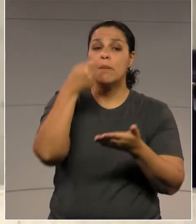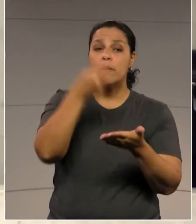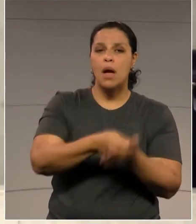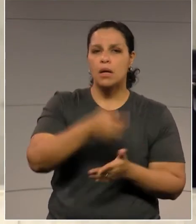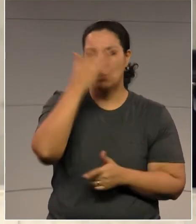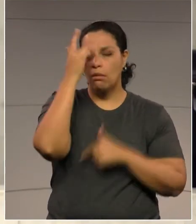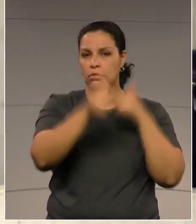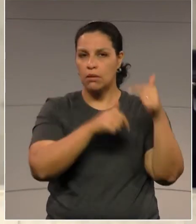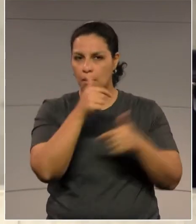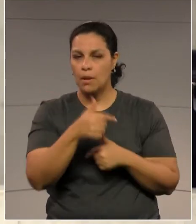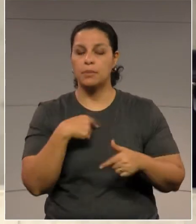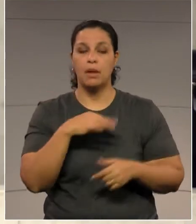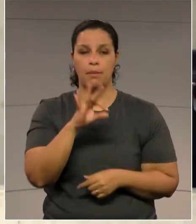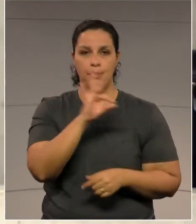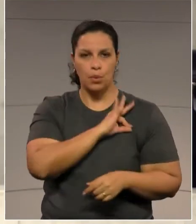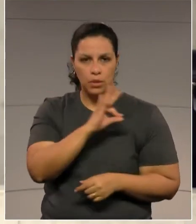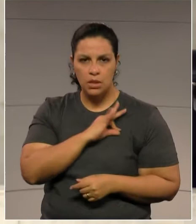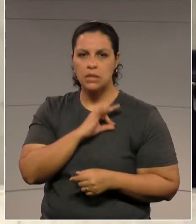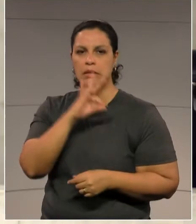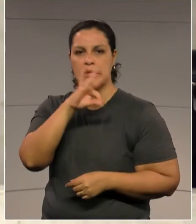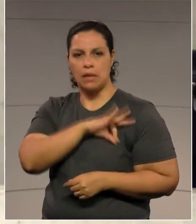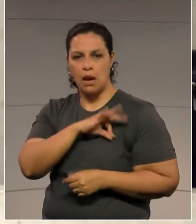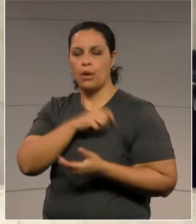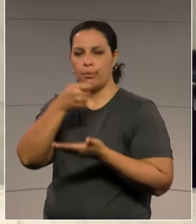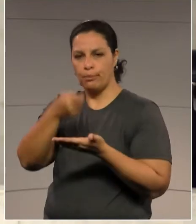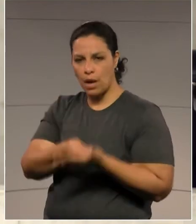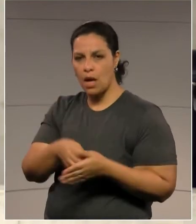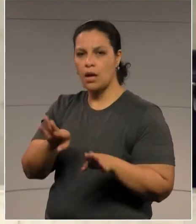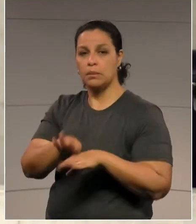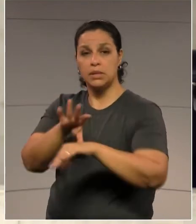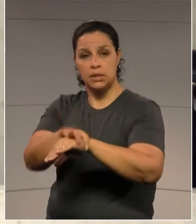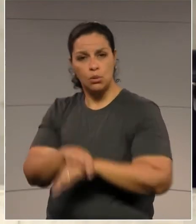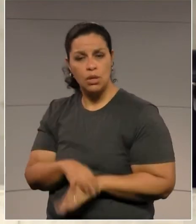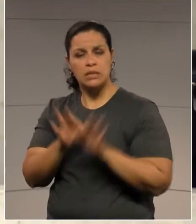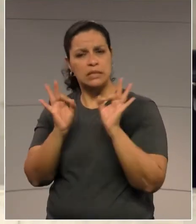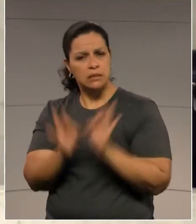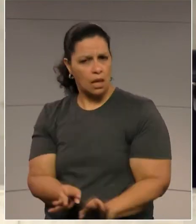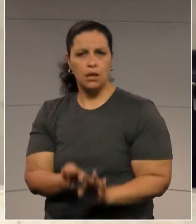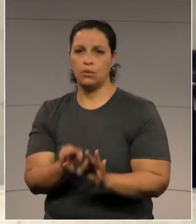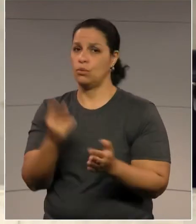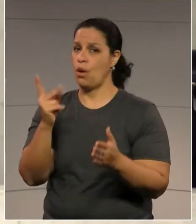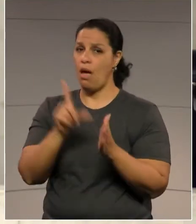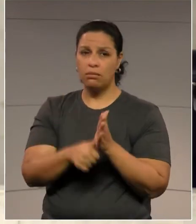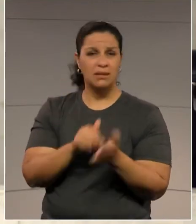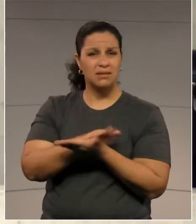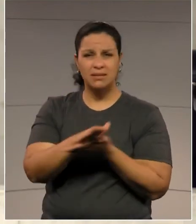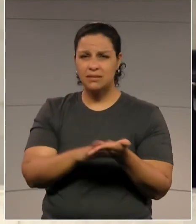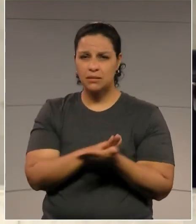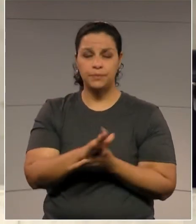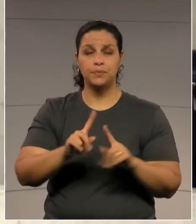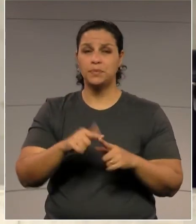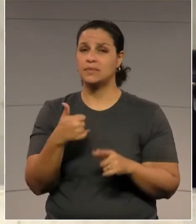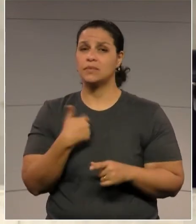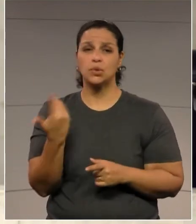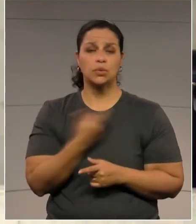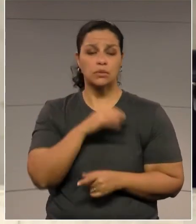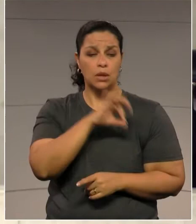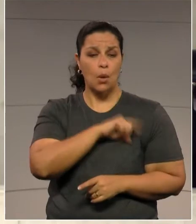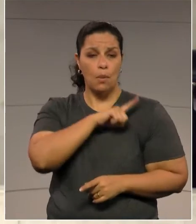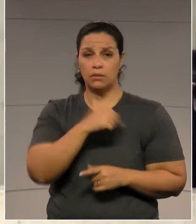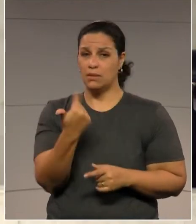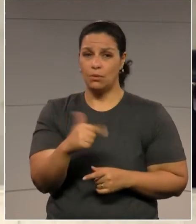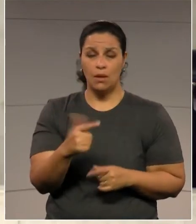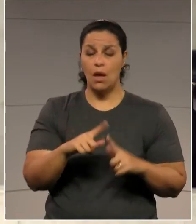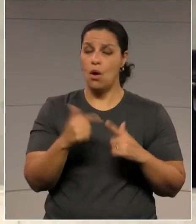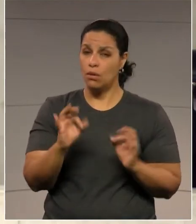servidores, a nossa polícia, a nossa segurança, um dia, mesmo que não haja esse componente. Porque, é seguinte, olha para a